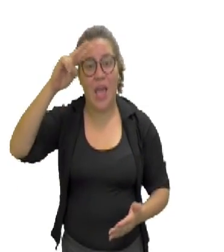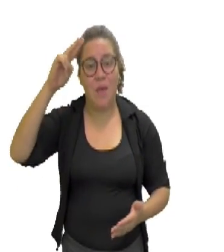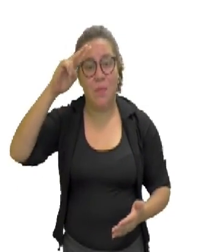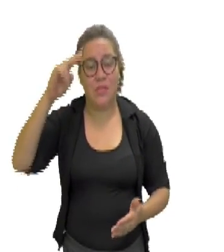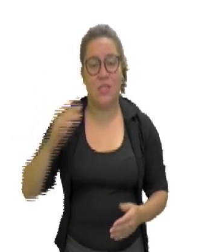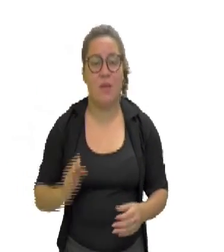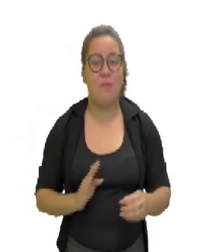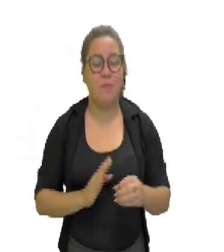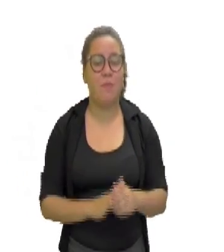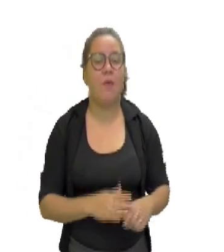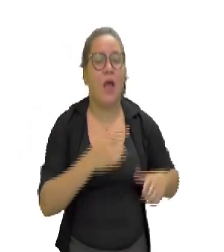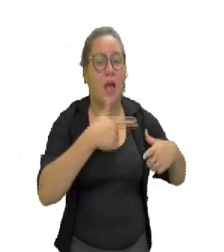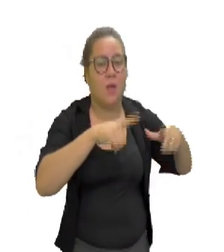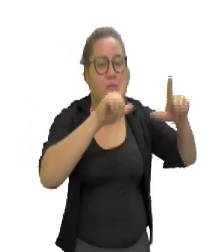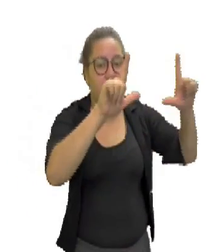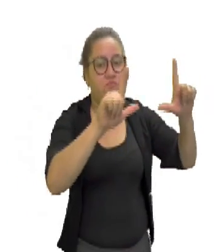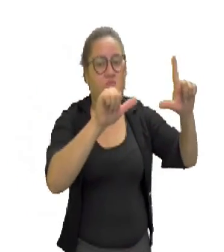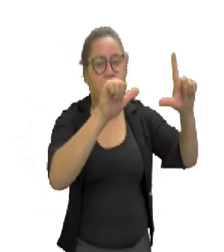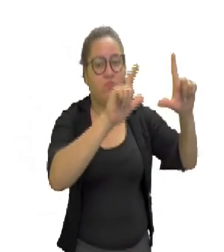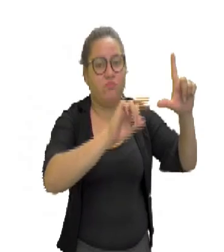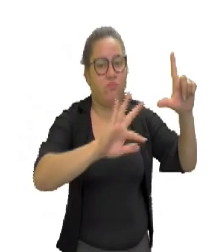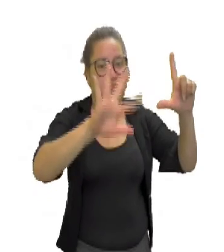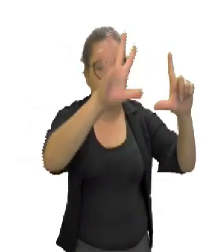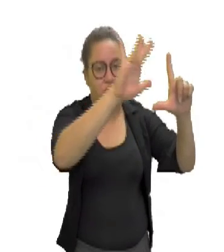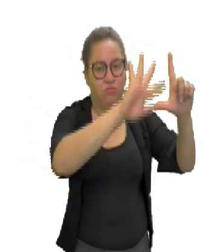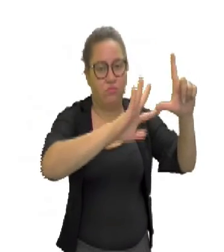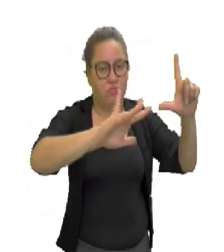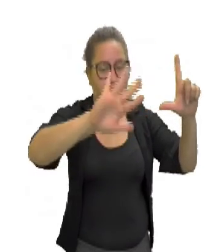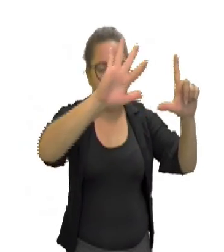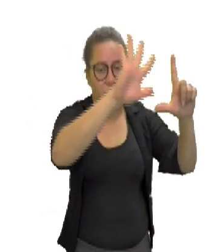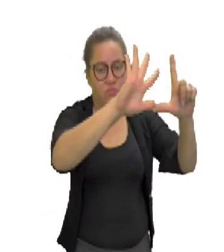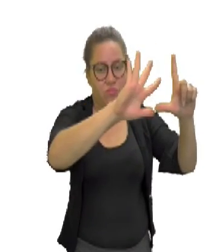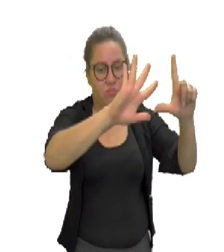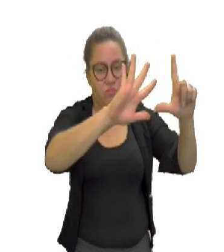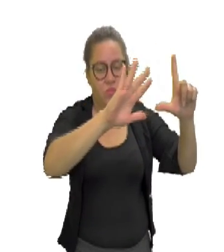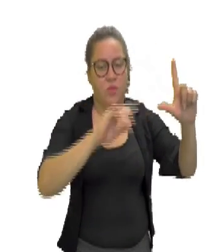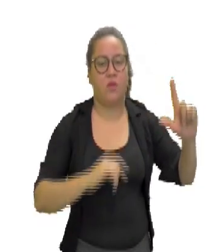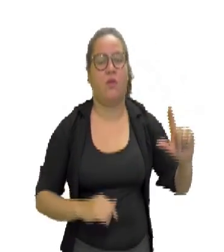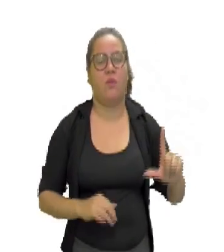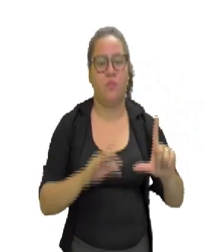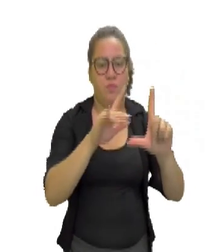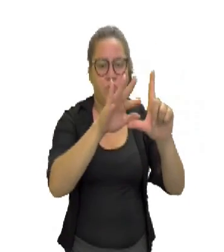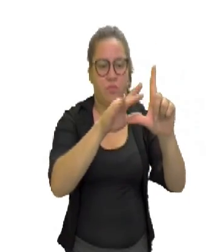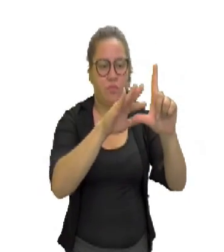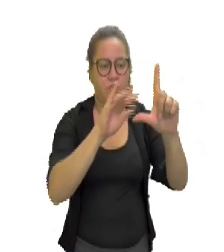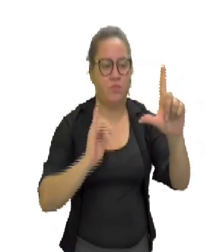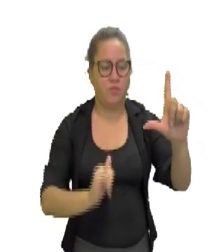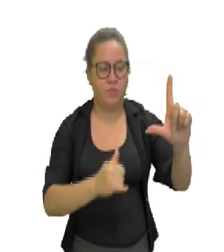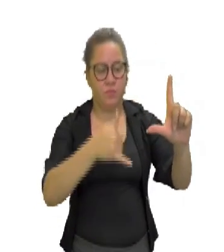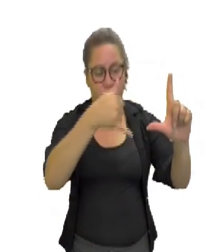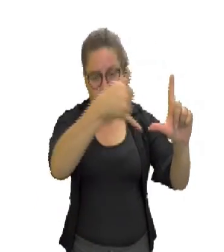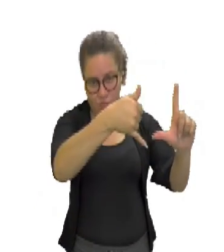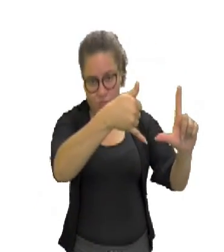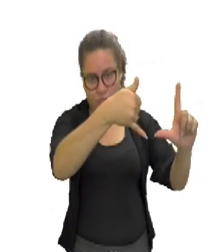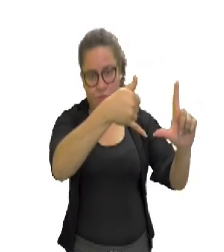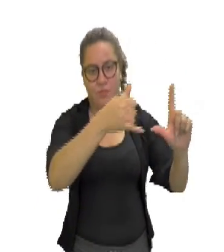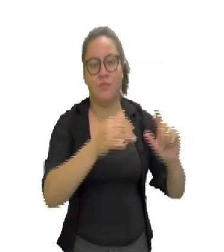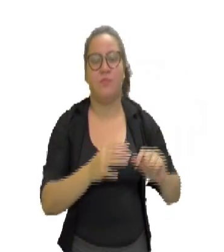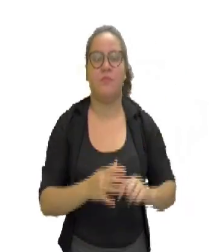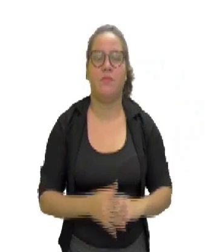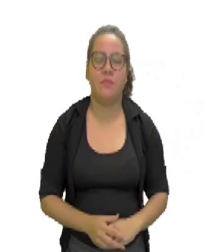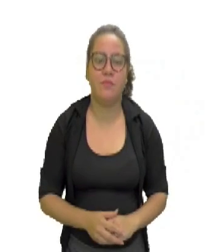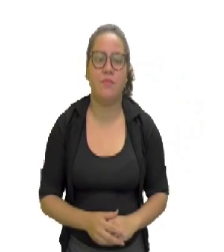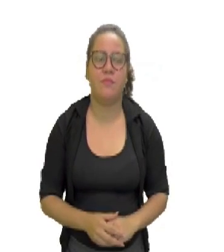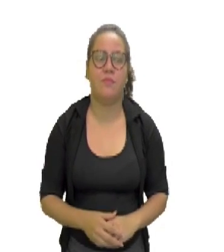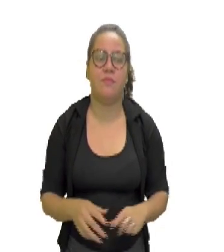nossas atividades da plataforma, SMEDGV, basta apontar a câmera do seu celular para a imagem que aparece no canto da